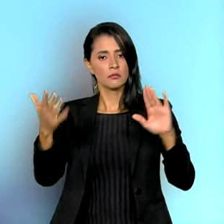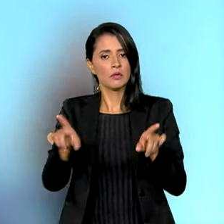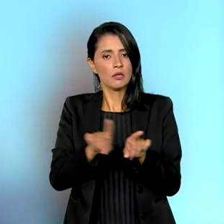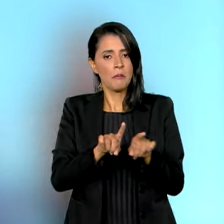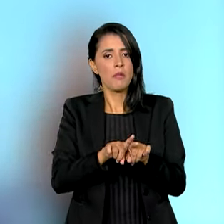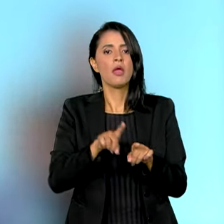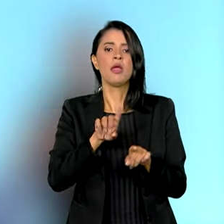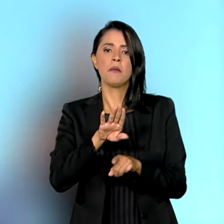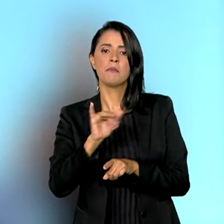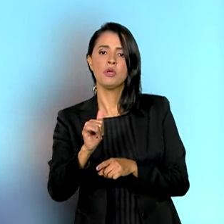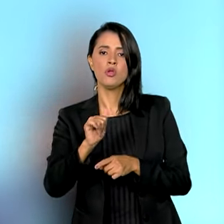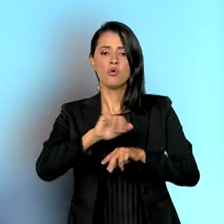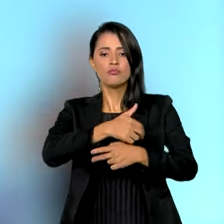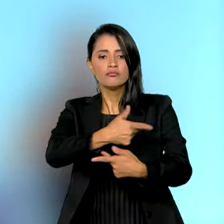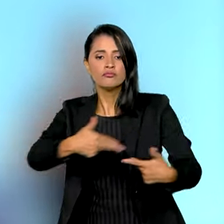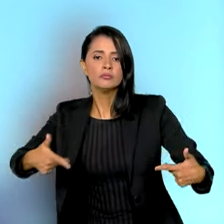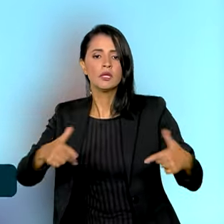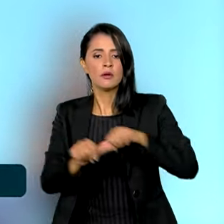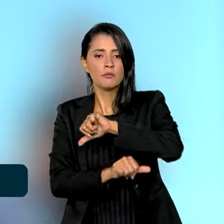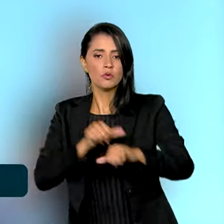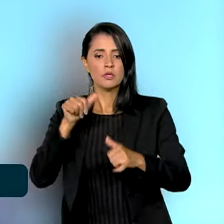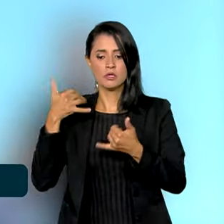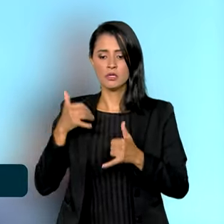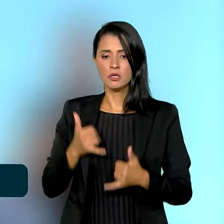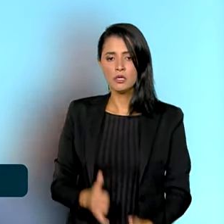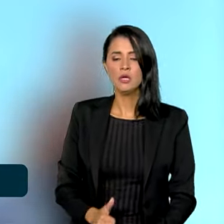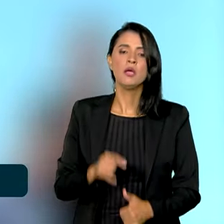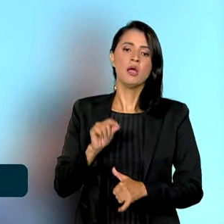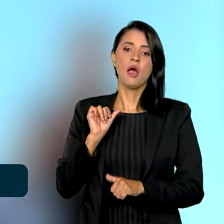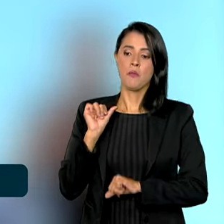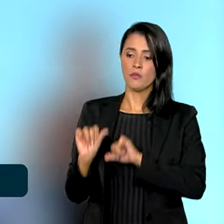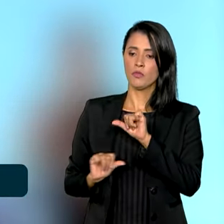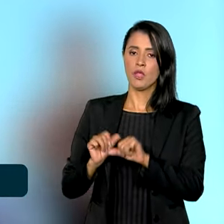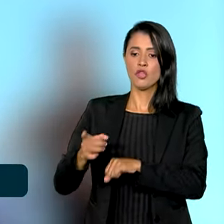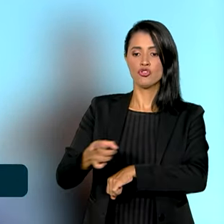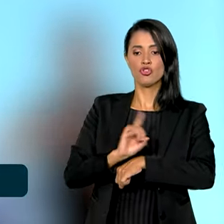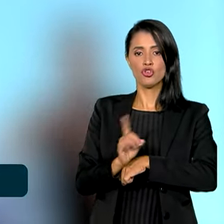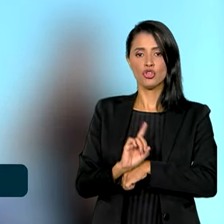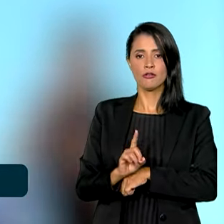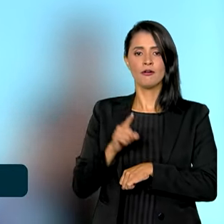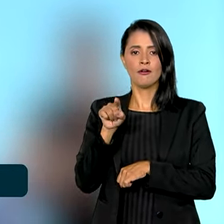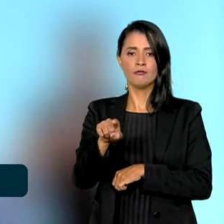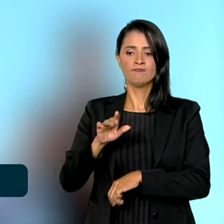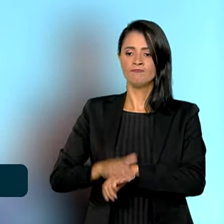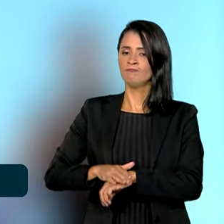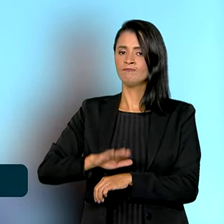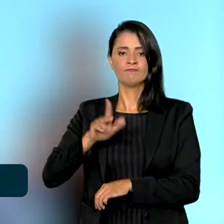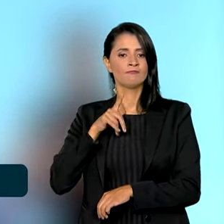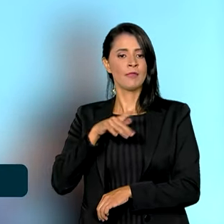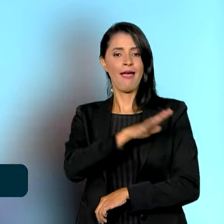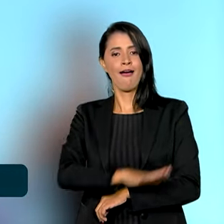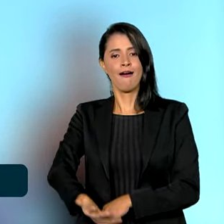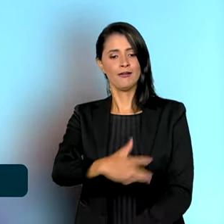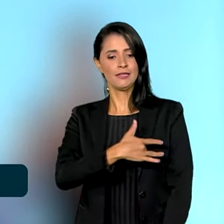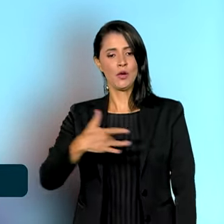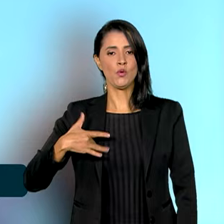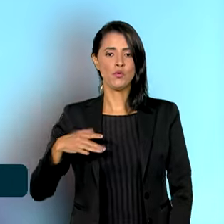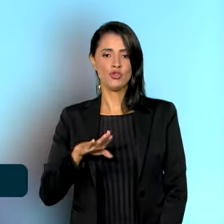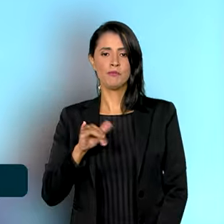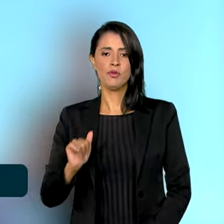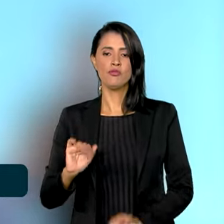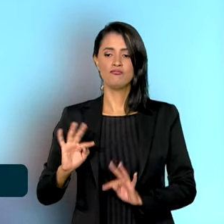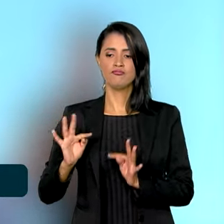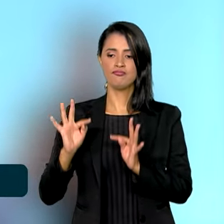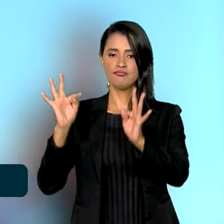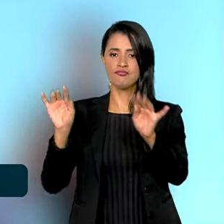biodiversidade, na transição energética, na transformação digital, na autossuficiência em saúde e biotecnologia,